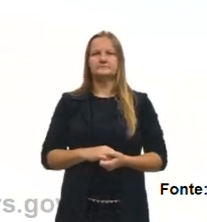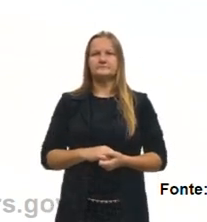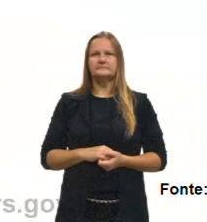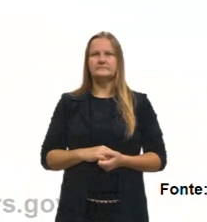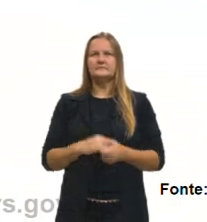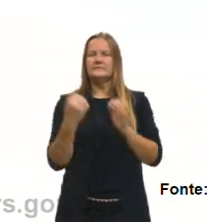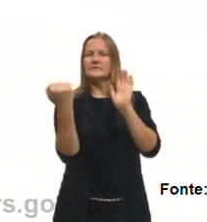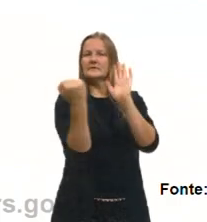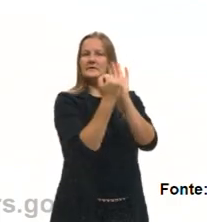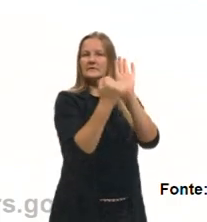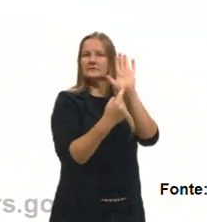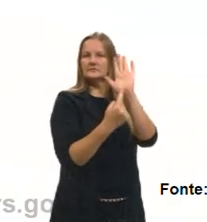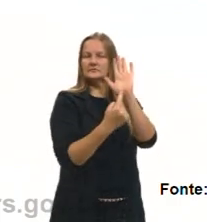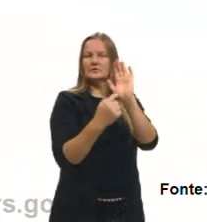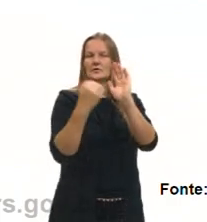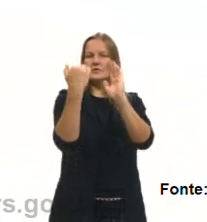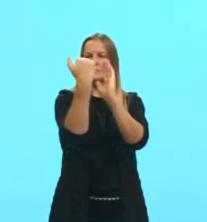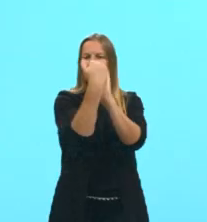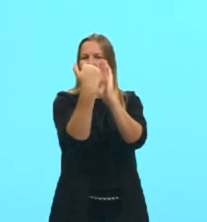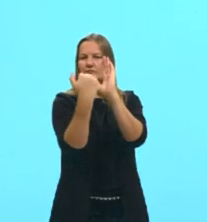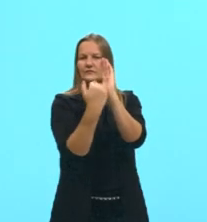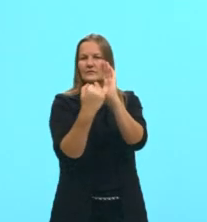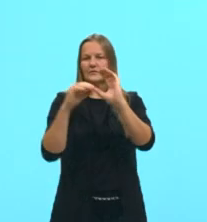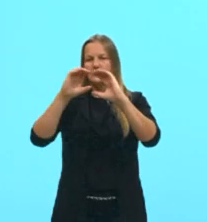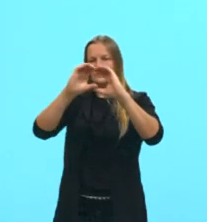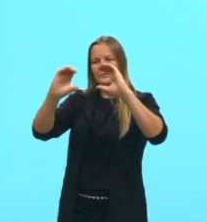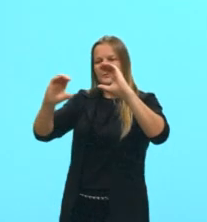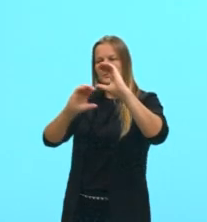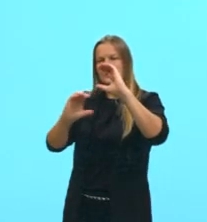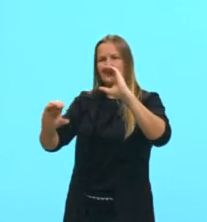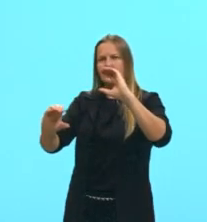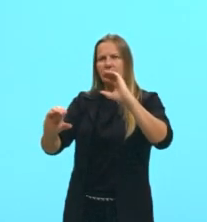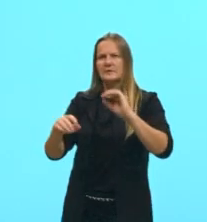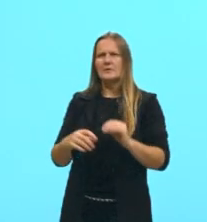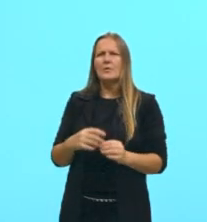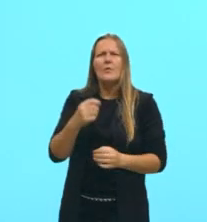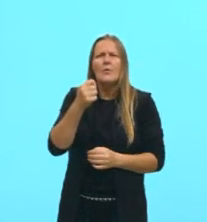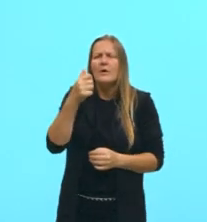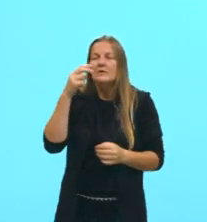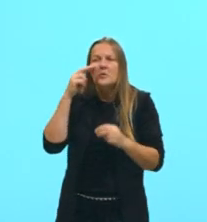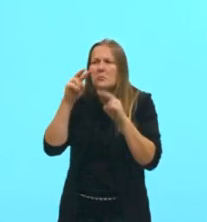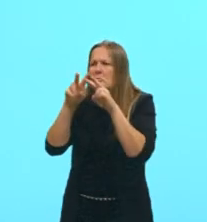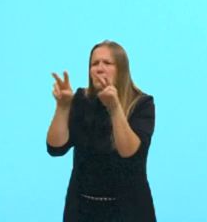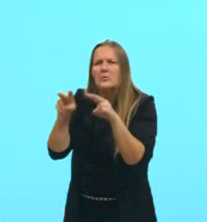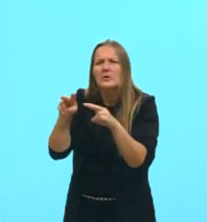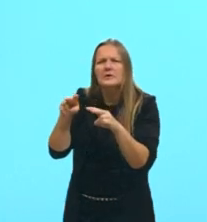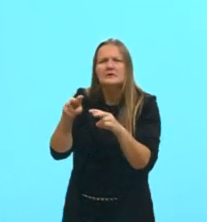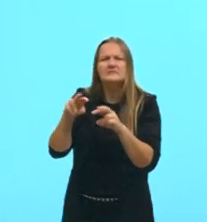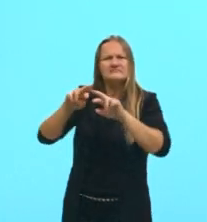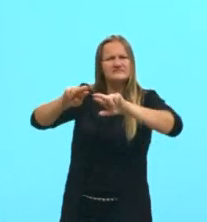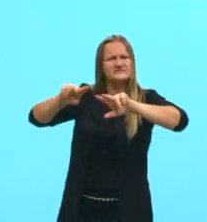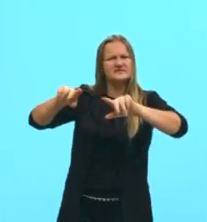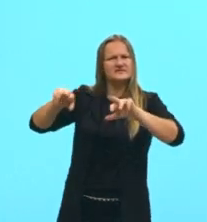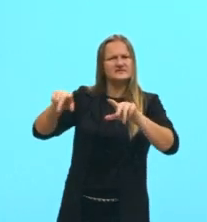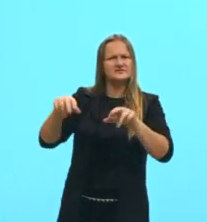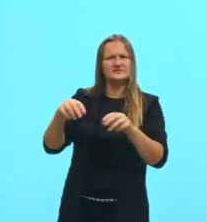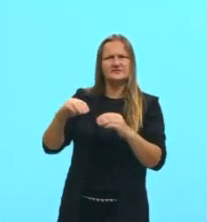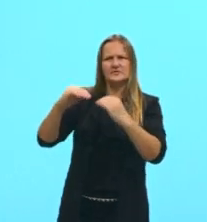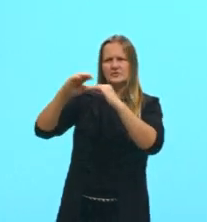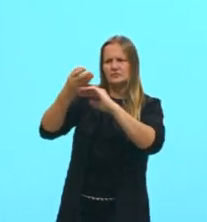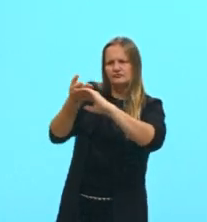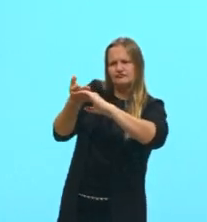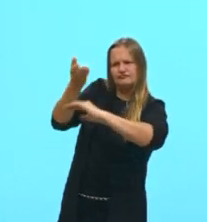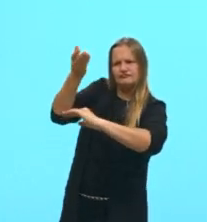apresenta duas fases ou mais, é quando a tem um aspecto visual que não é uniforme, né? Porque eu tenho